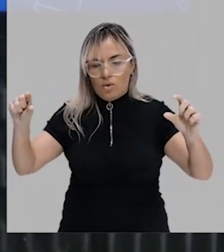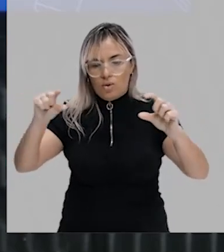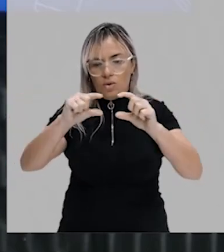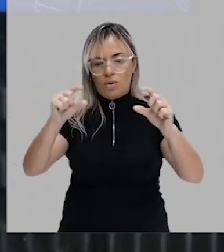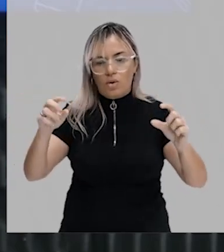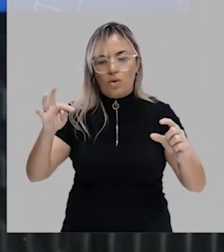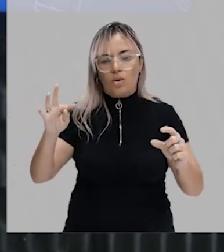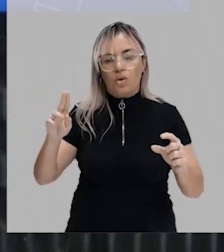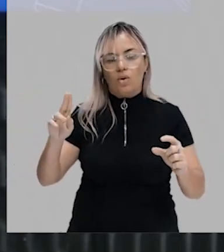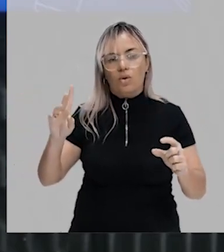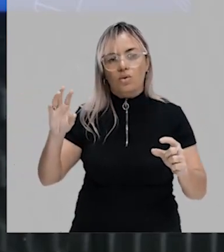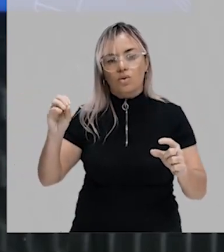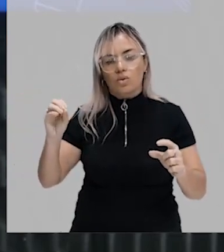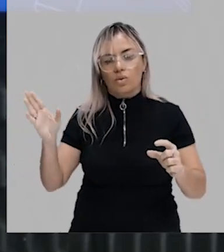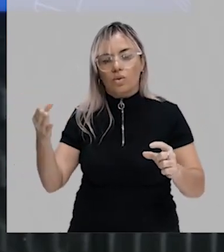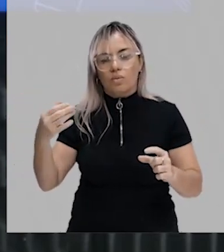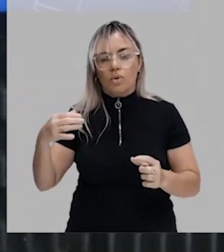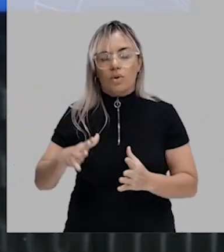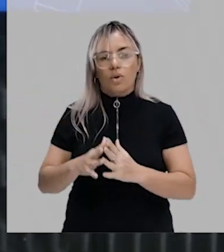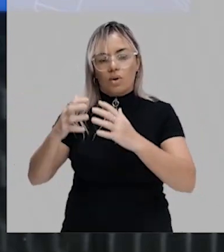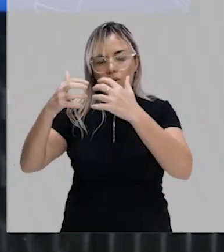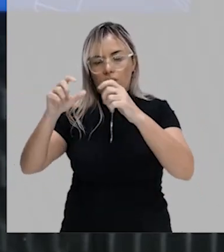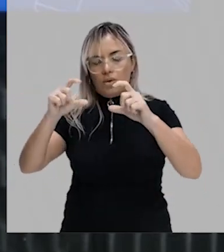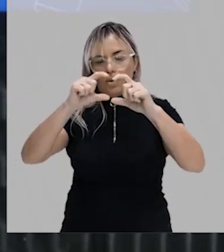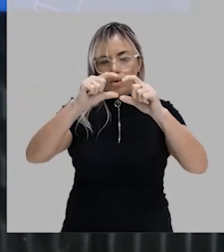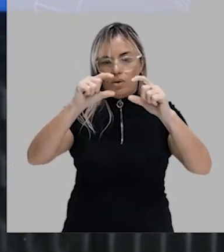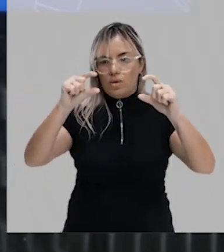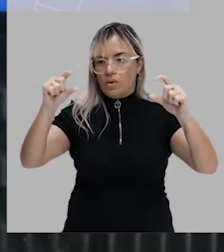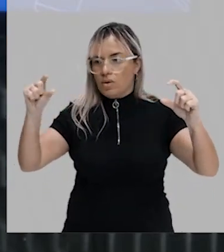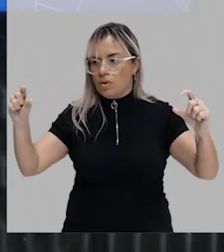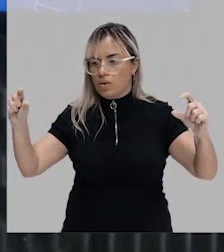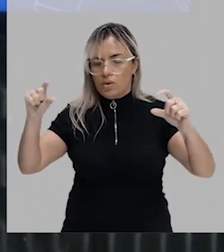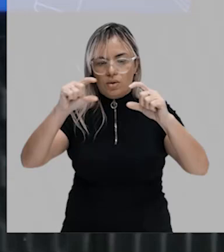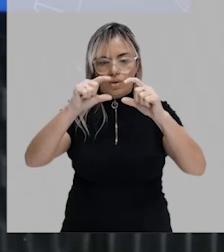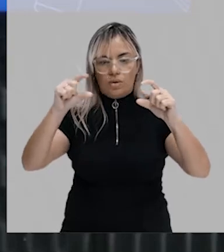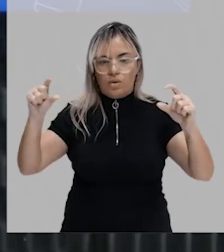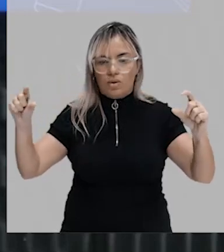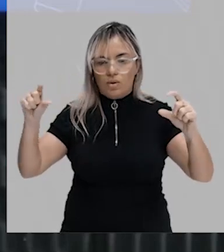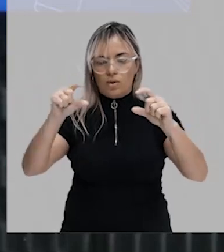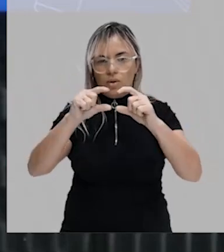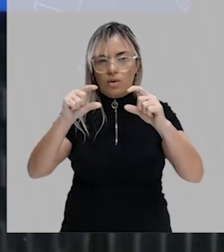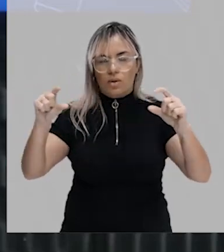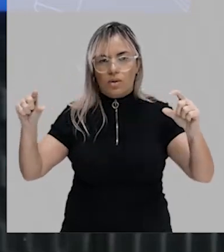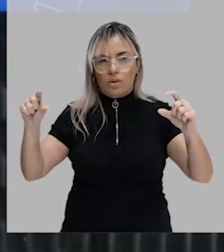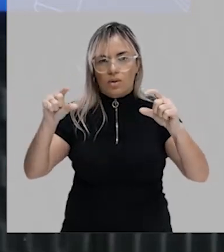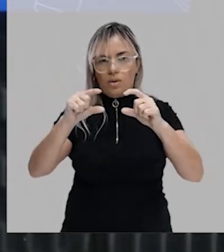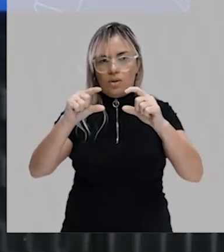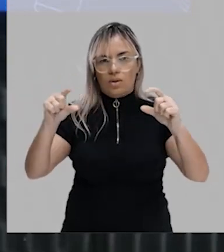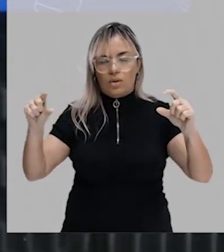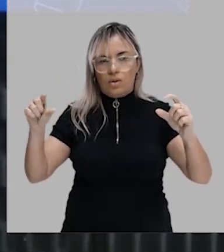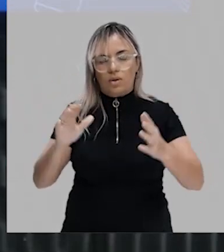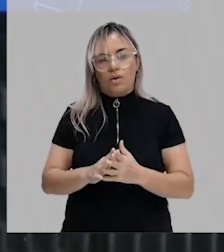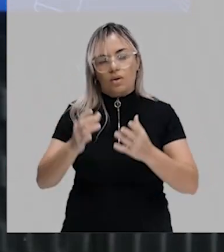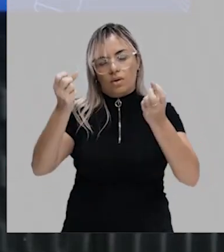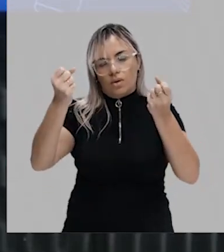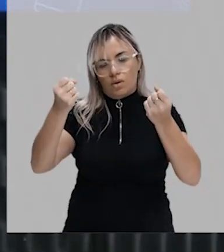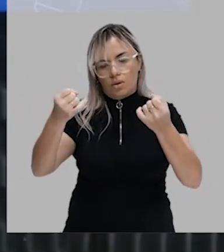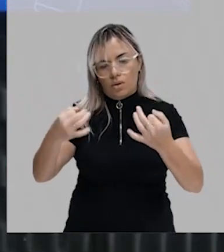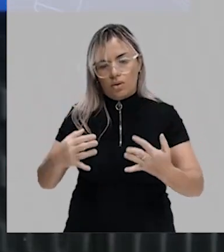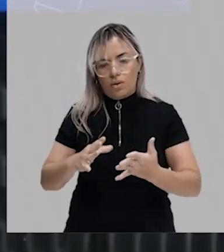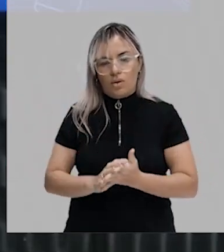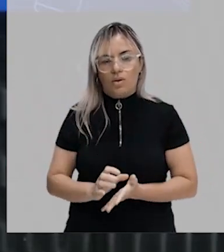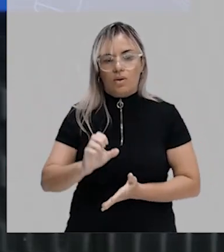O que seria o tubo nervoso? Esse tubinho que vocês estão vendo aqui, ó. A primeira coisa, quando ele fala de eixo